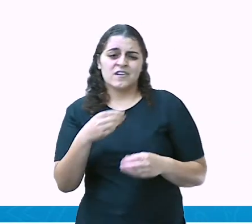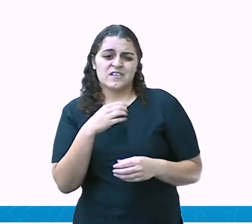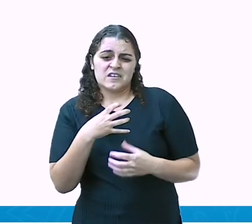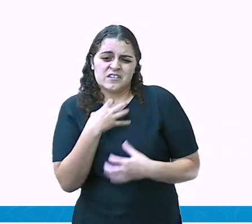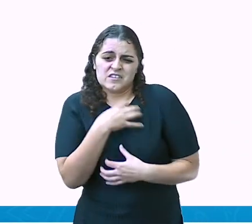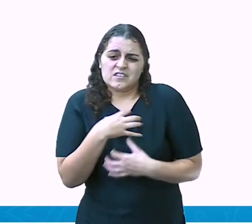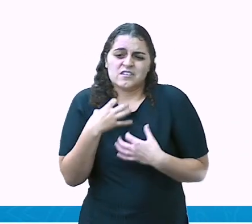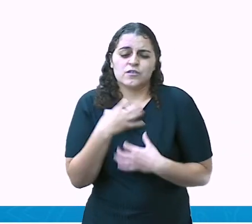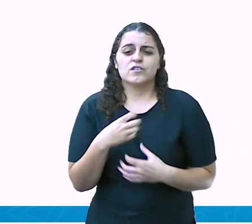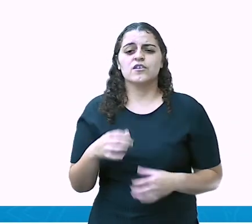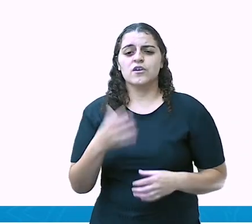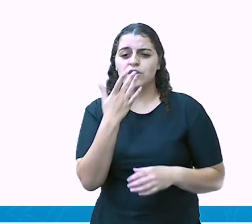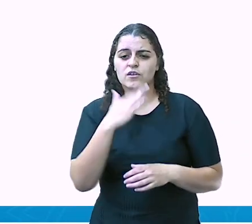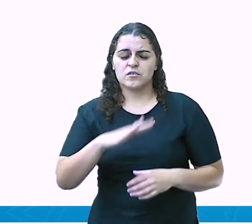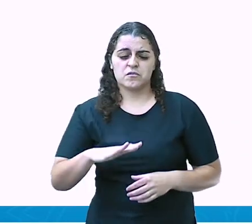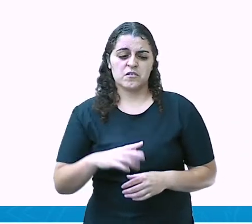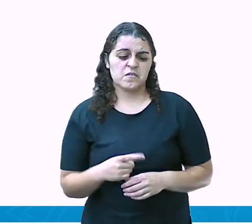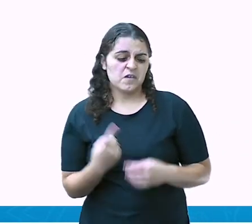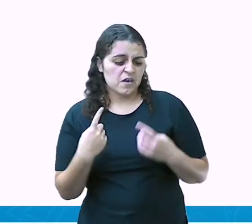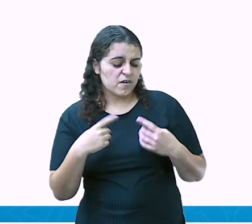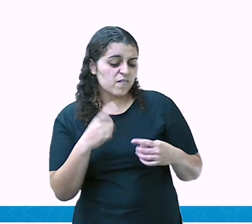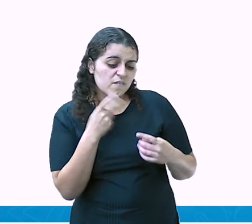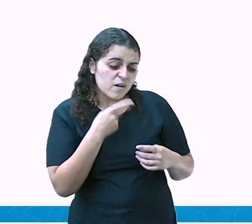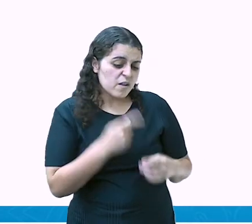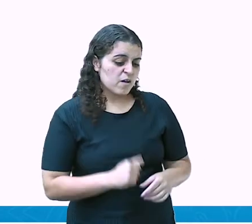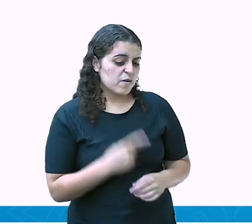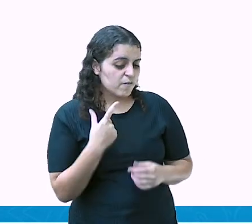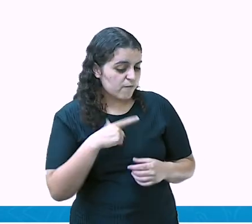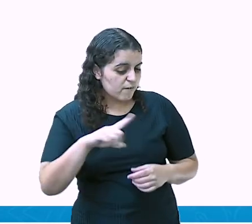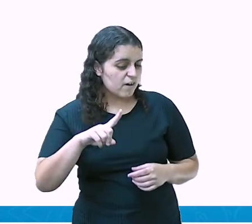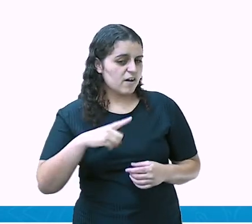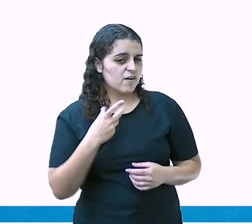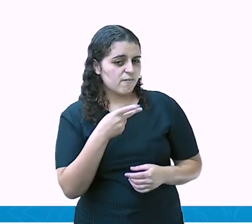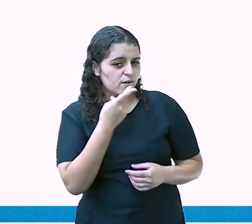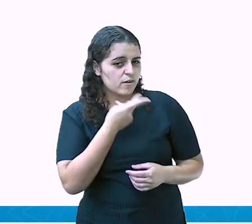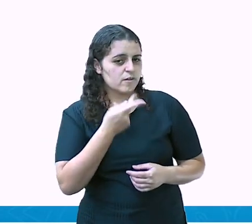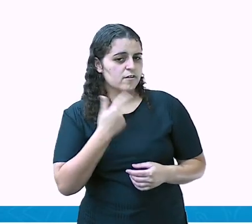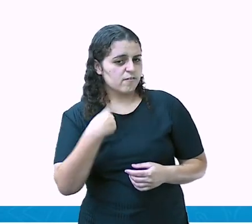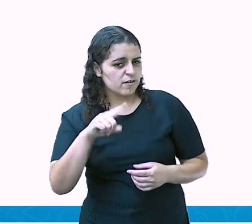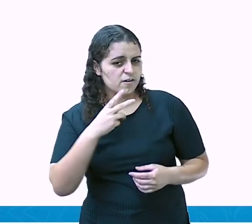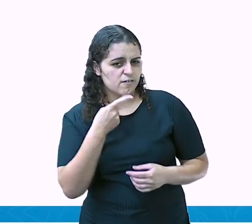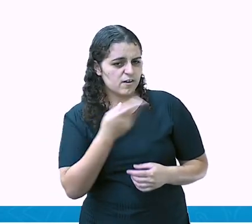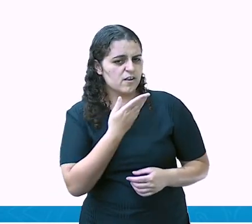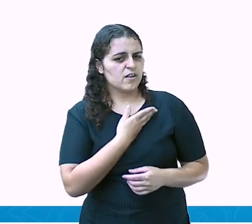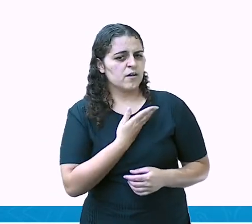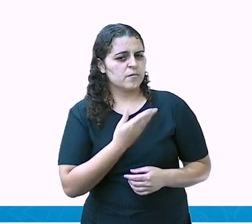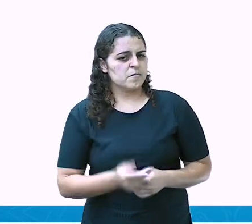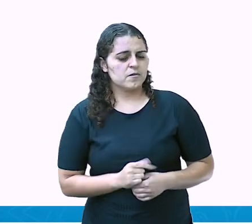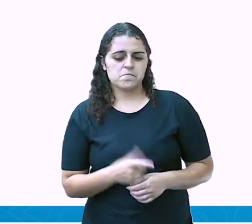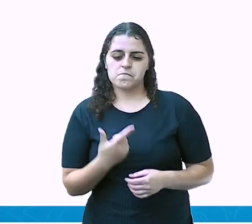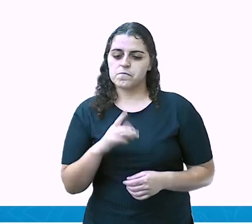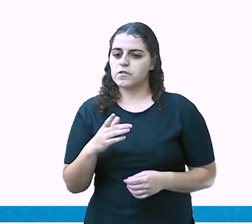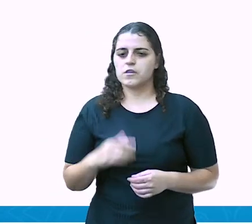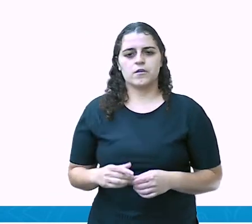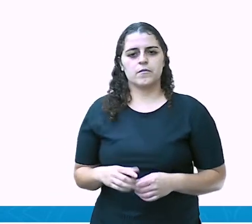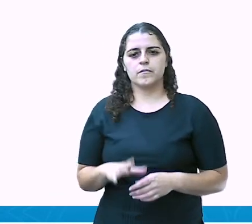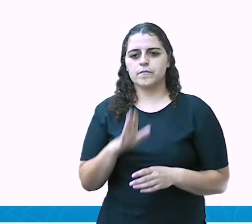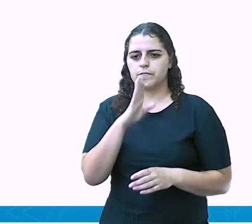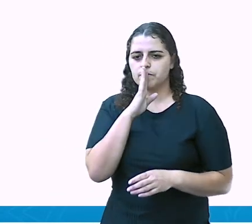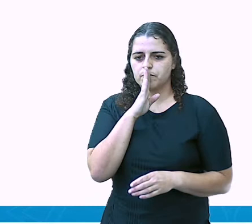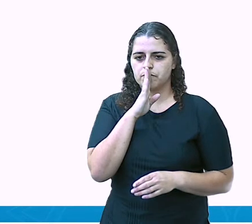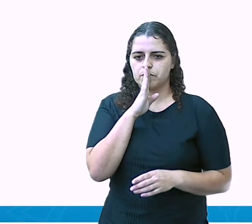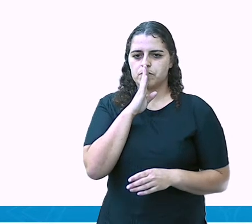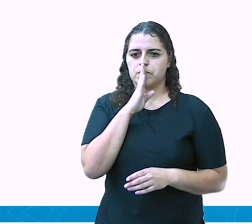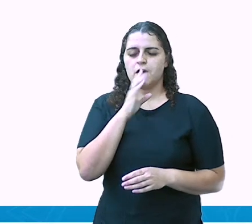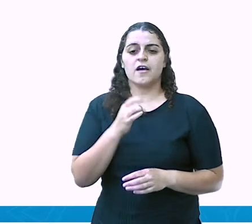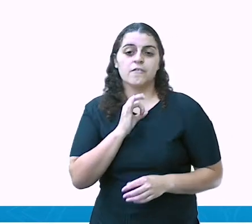gerar nela. Não pressione a criança a falar quando chegar um amigo seu em casa. Ah, fala bom dia para ele, conta como foi seu dia. Ah,